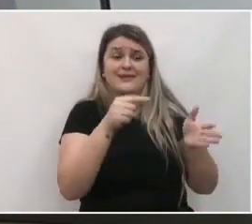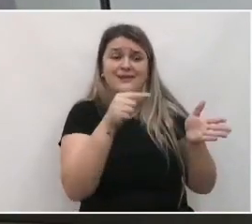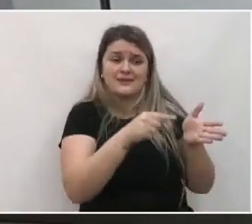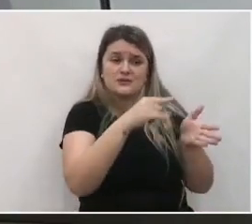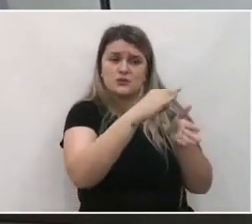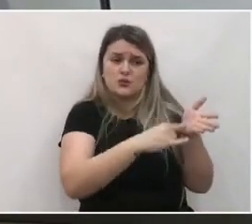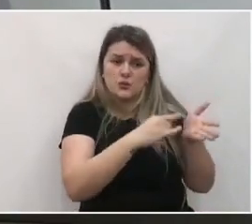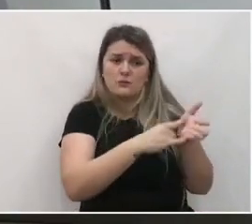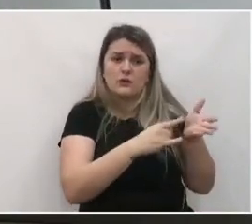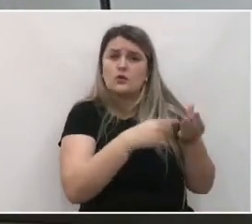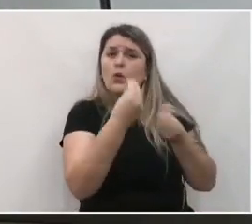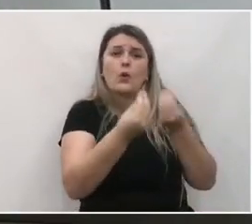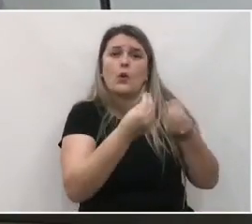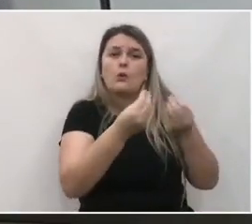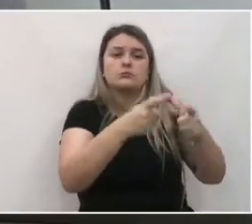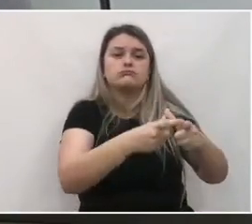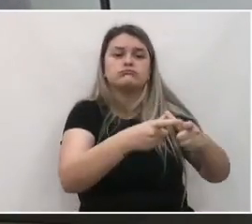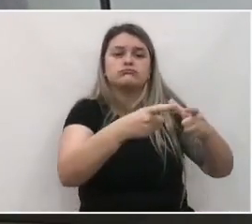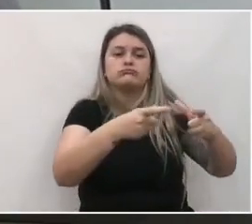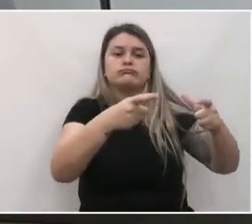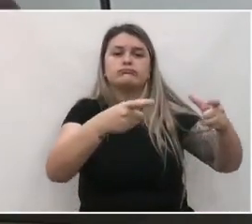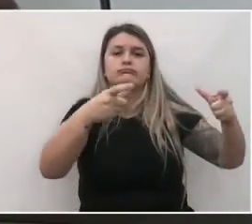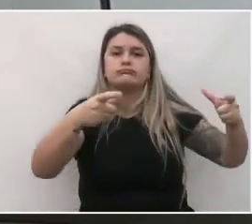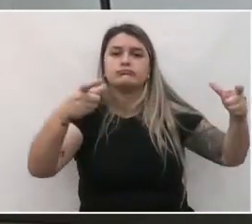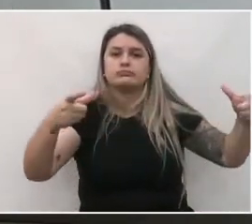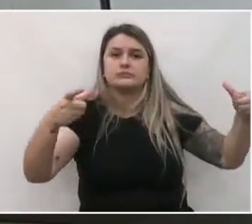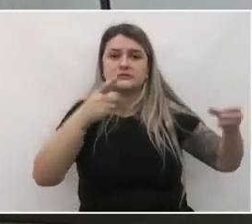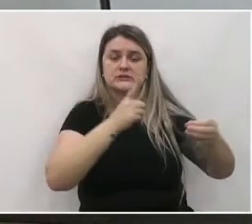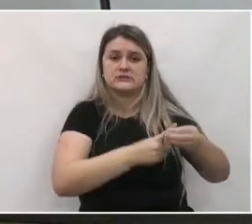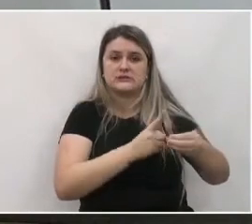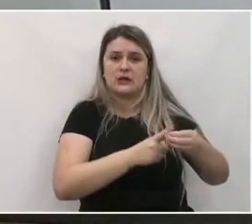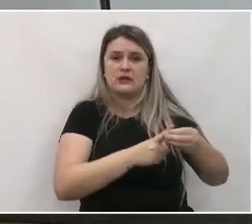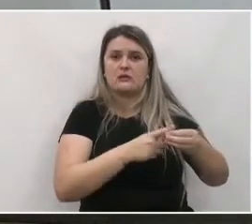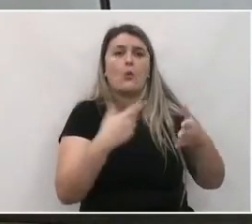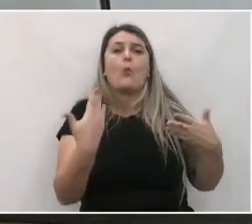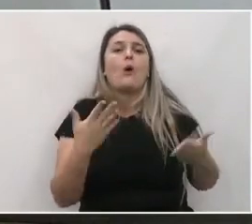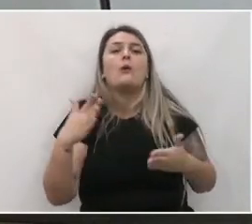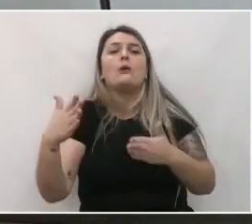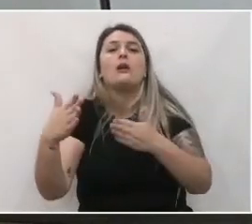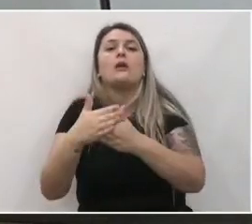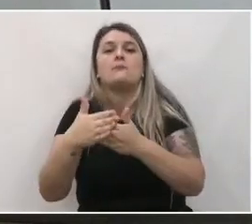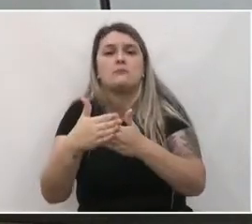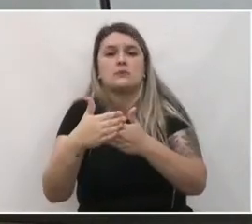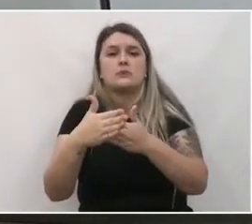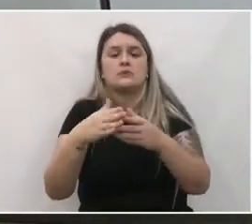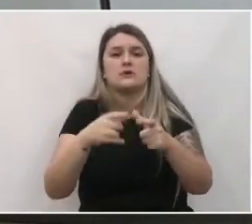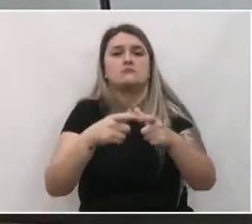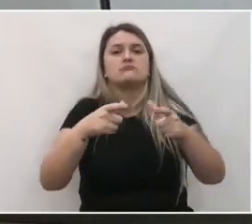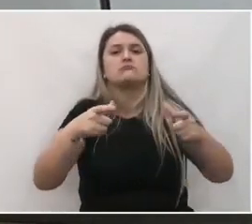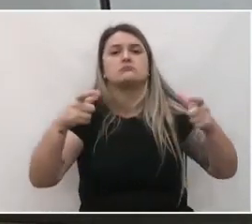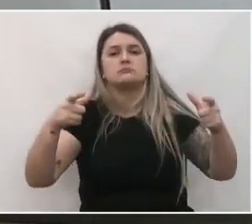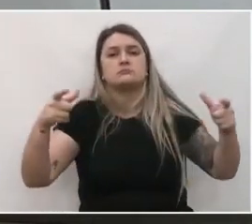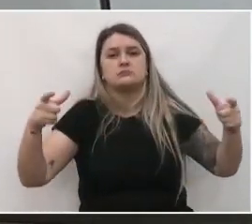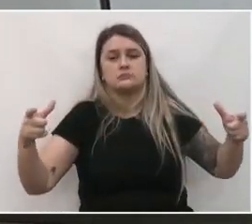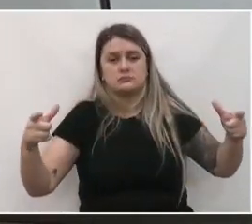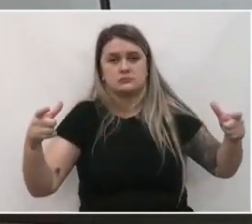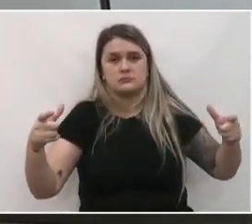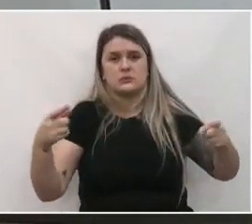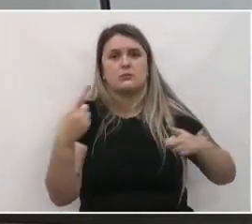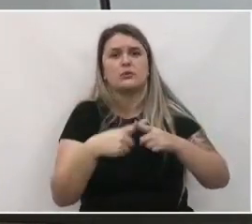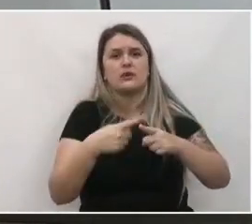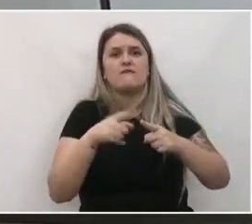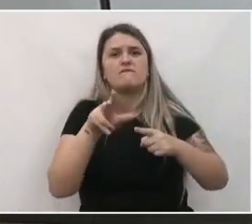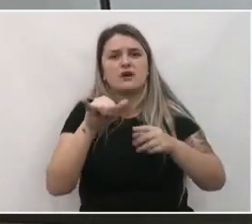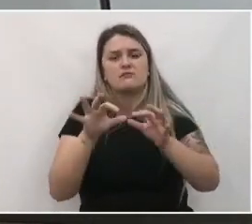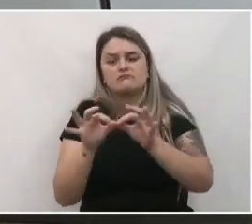crescimento físico da cidade, ele vai definir os limites do crescimento físico a partir do seu perímetro